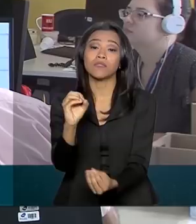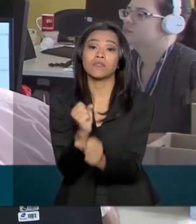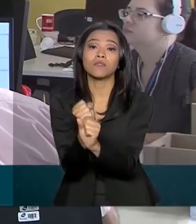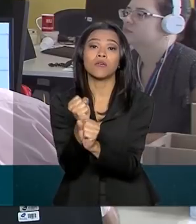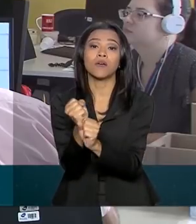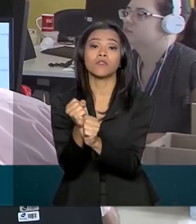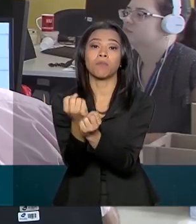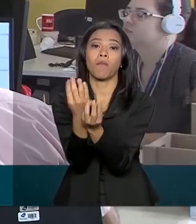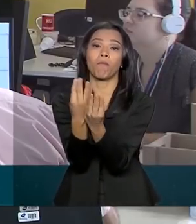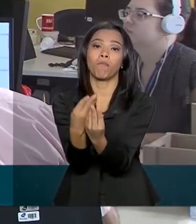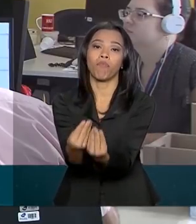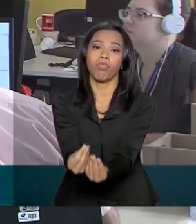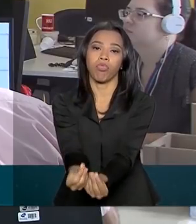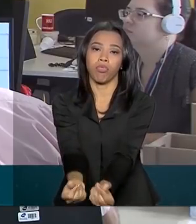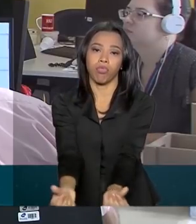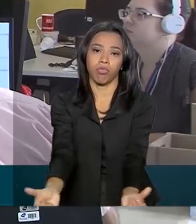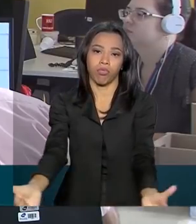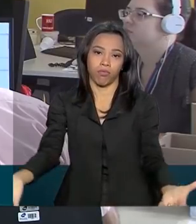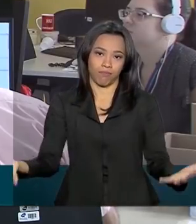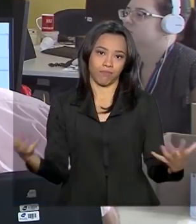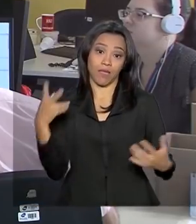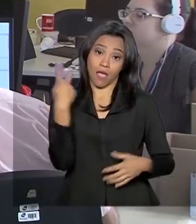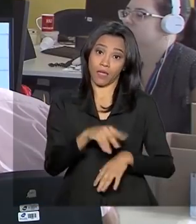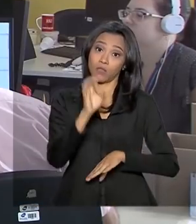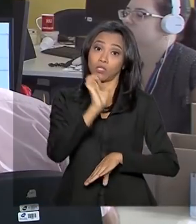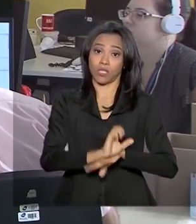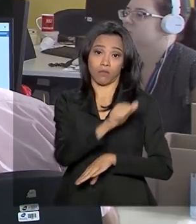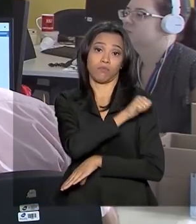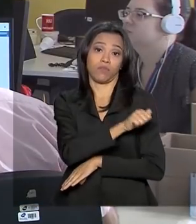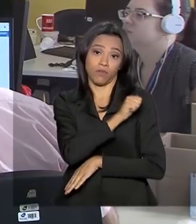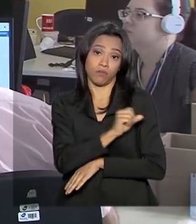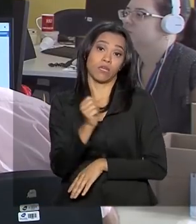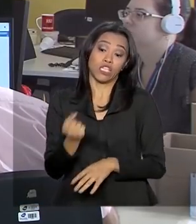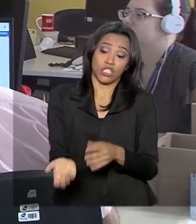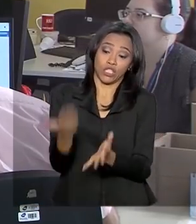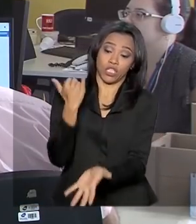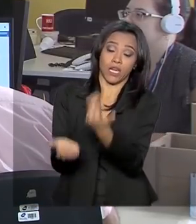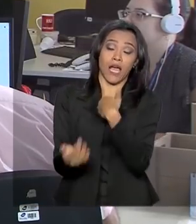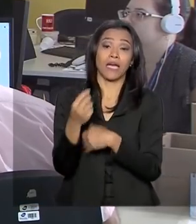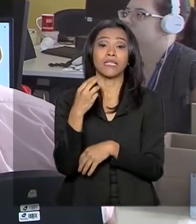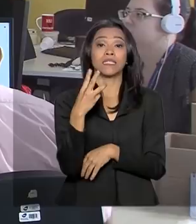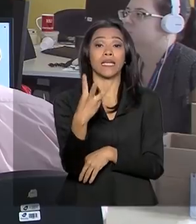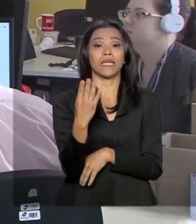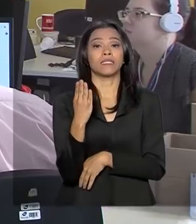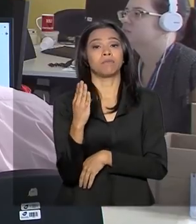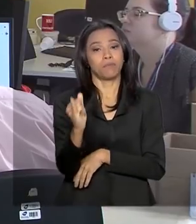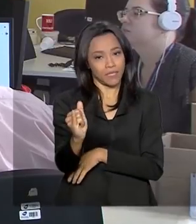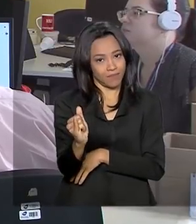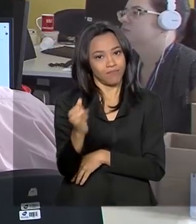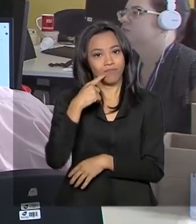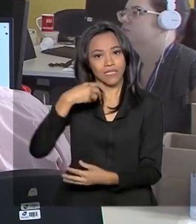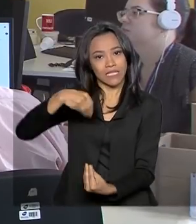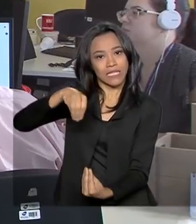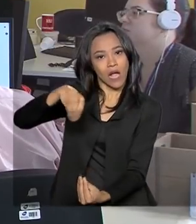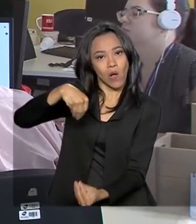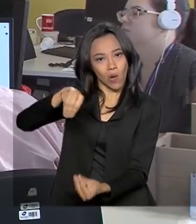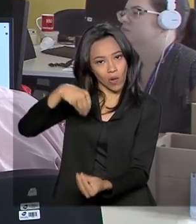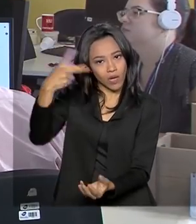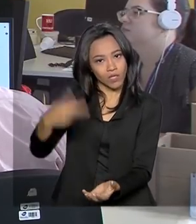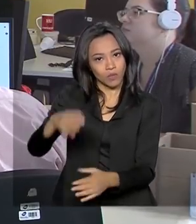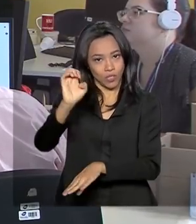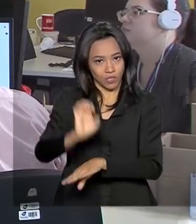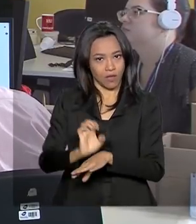decompor. À medida que no Rio de Janeiro pode tirar de circulação 3 bilhões de sacolas plásticas por ano no Estado.